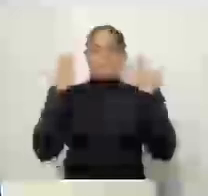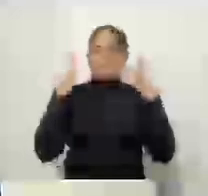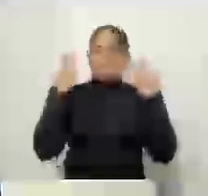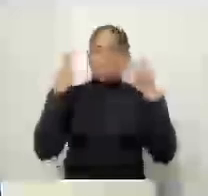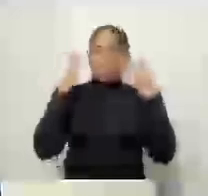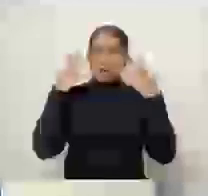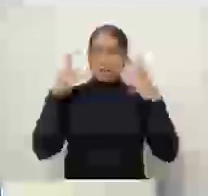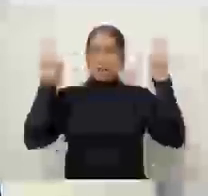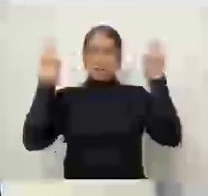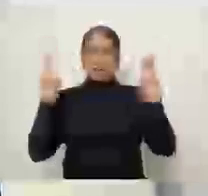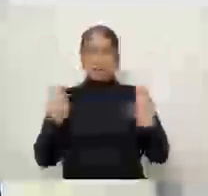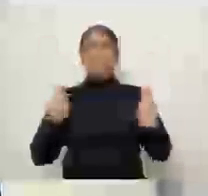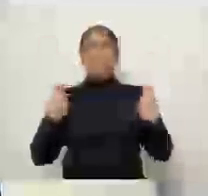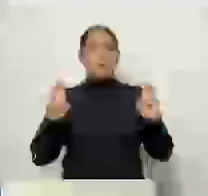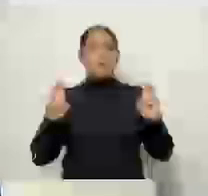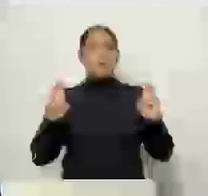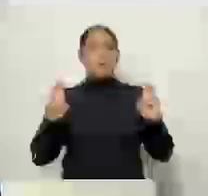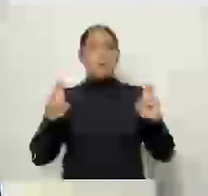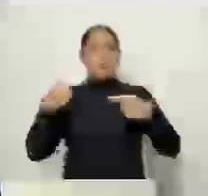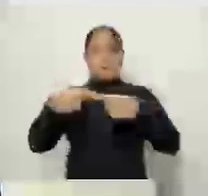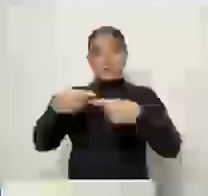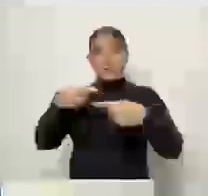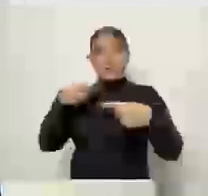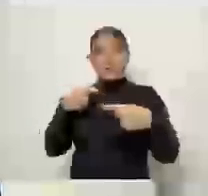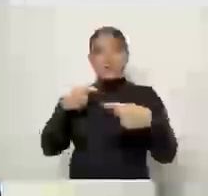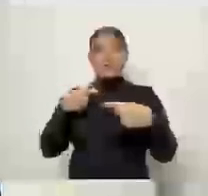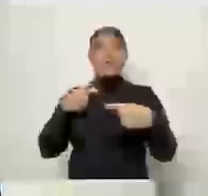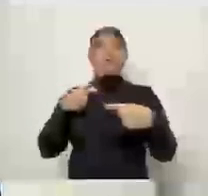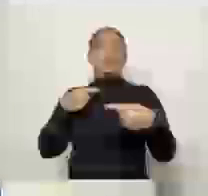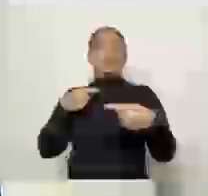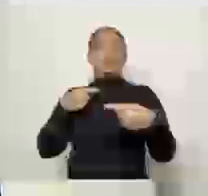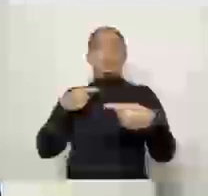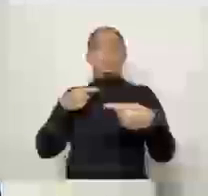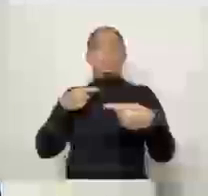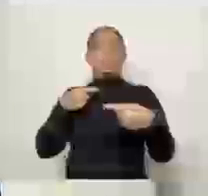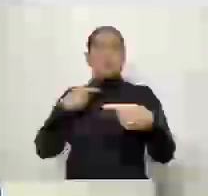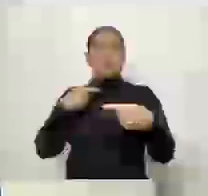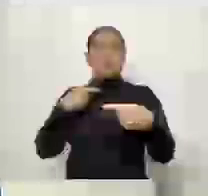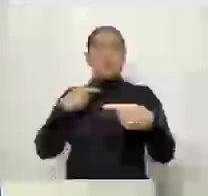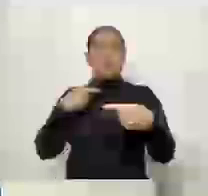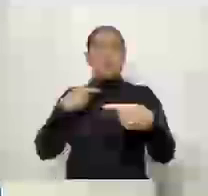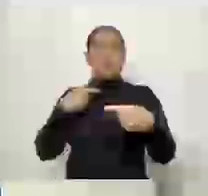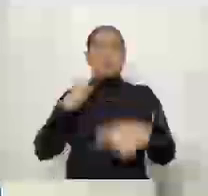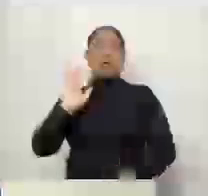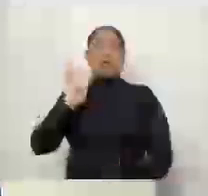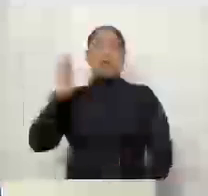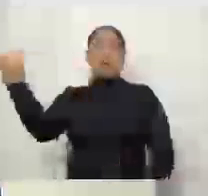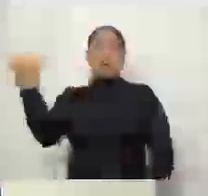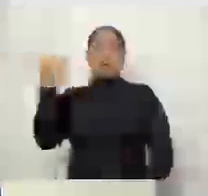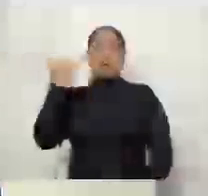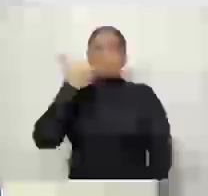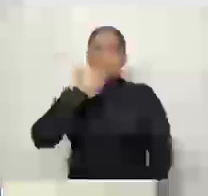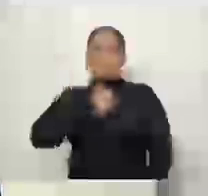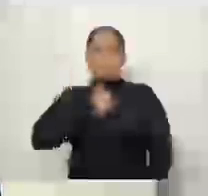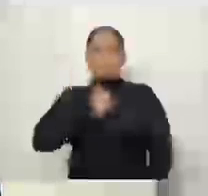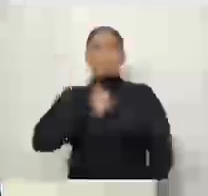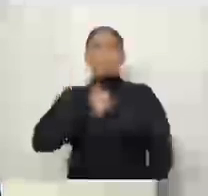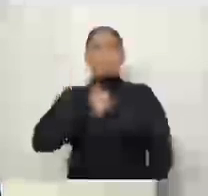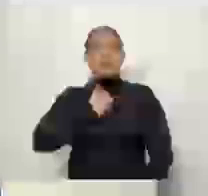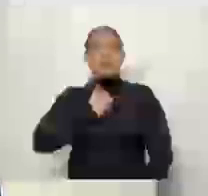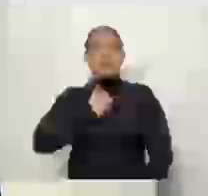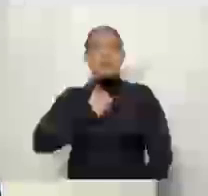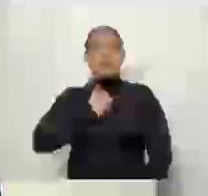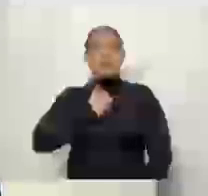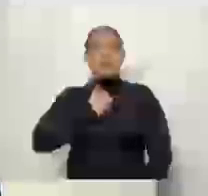o começo do ano, a gente vem tentando. E, semana passada, o pessoal do gabinete, a gente vinha conversando também de fazer o mesmo que o vereador deu de sugestão para a